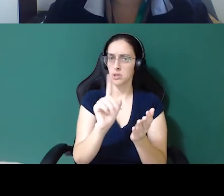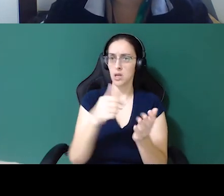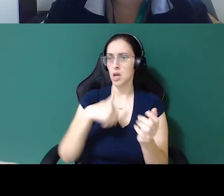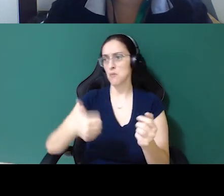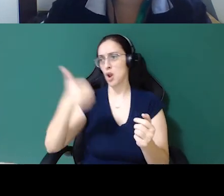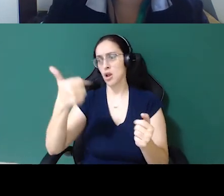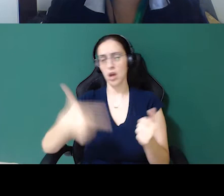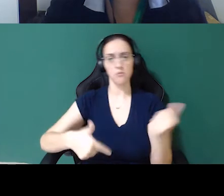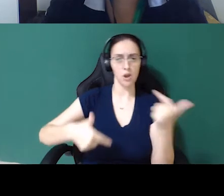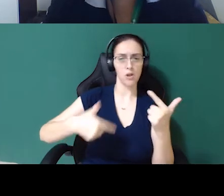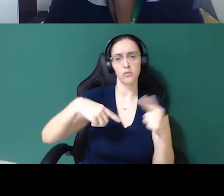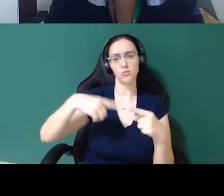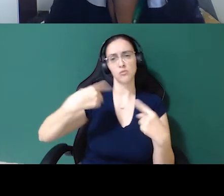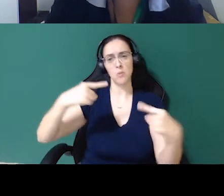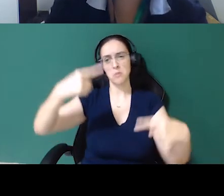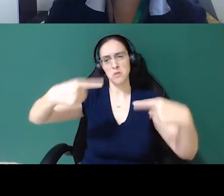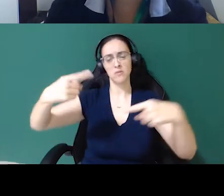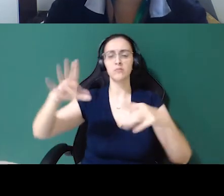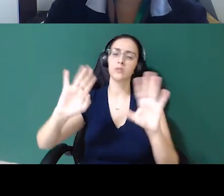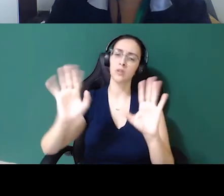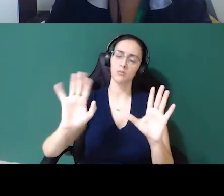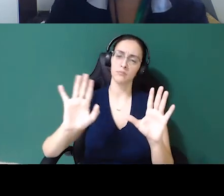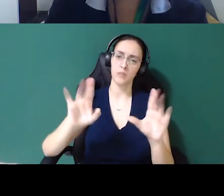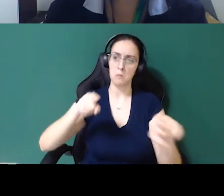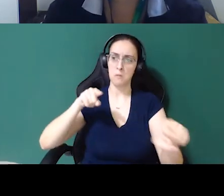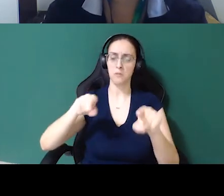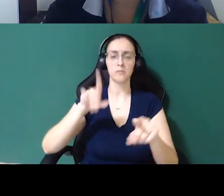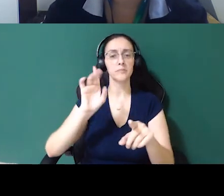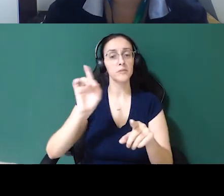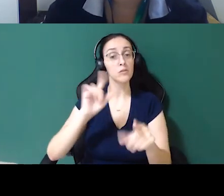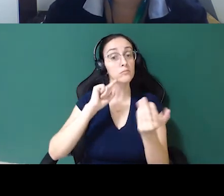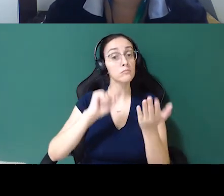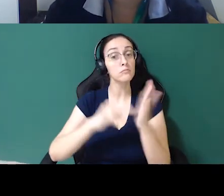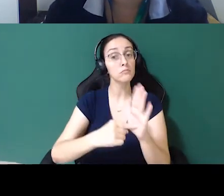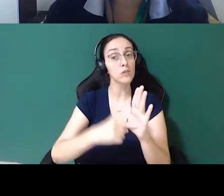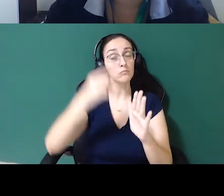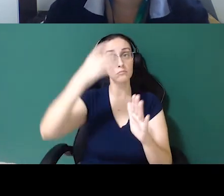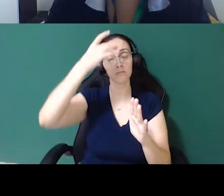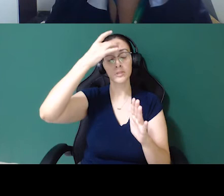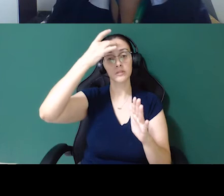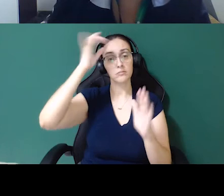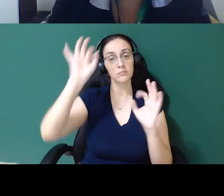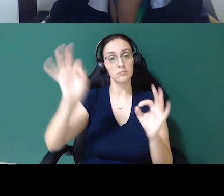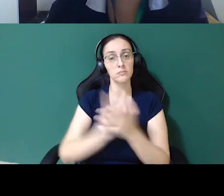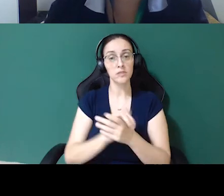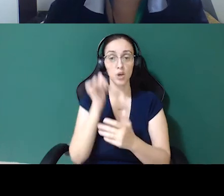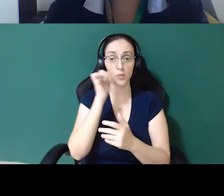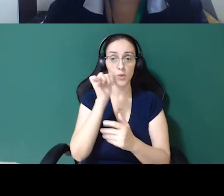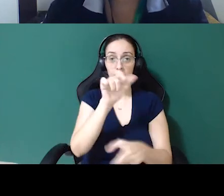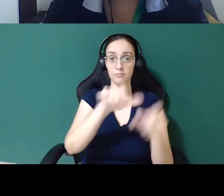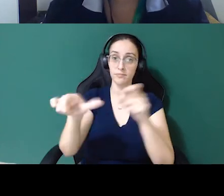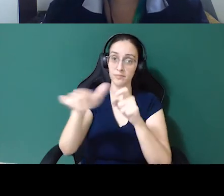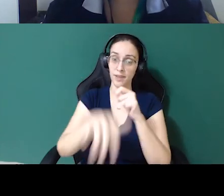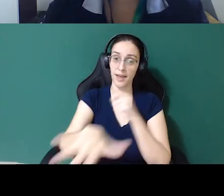contra o outro, contra a ponta, mas tentar direcionar para essa mentalidade, né, das mulheres na TI.